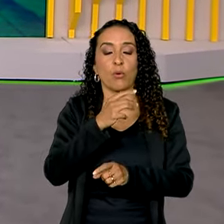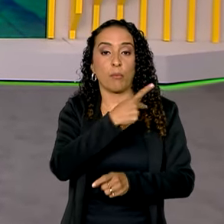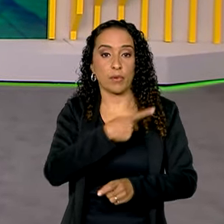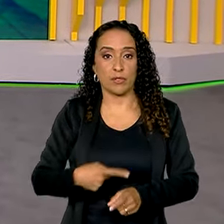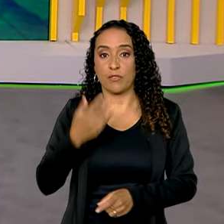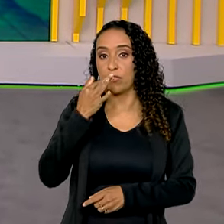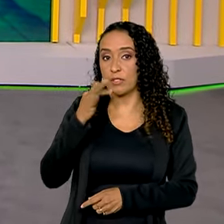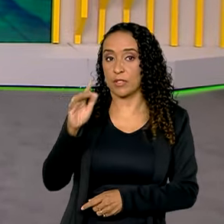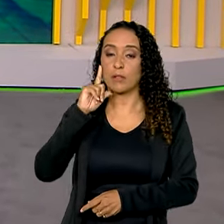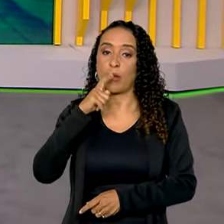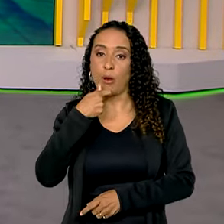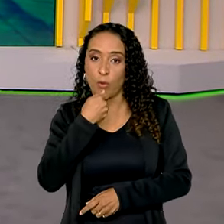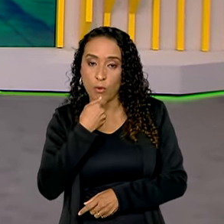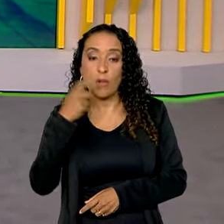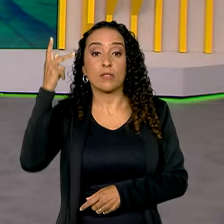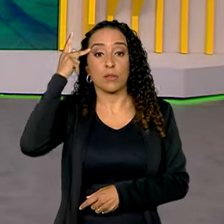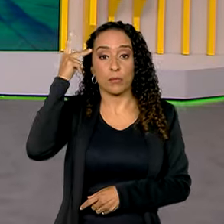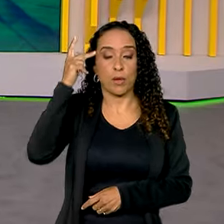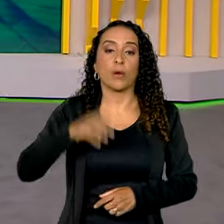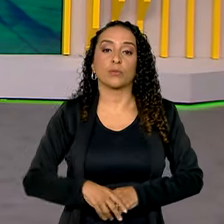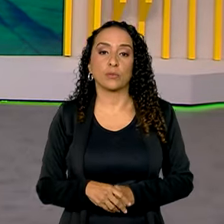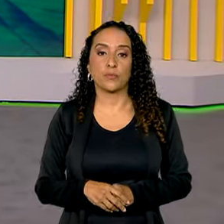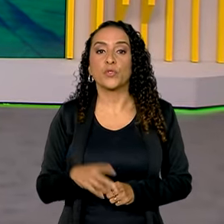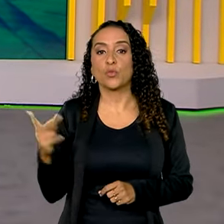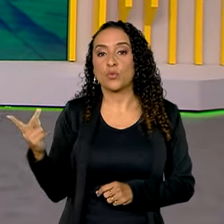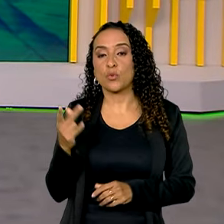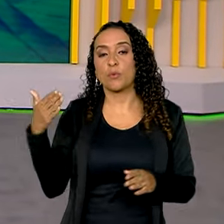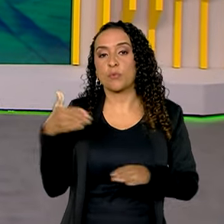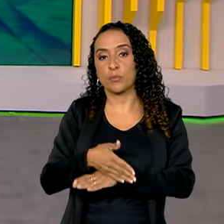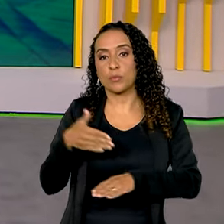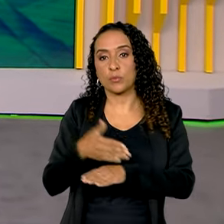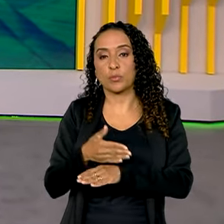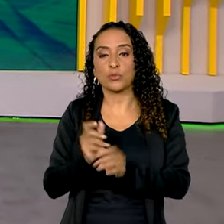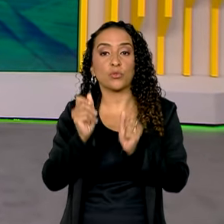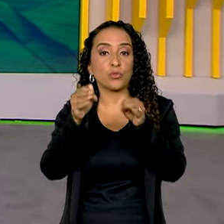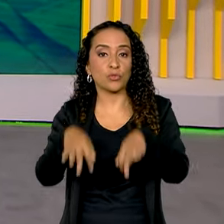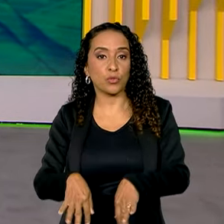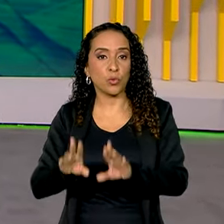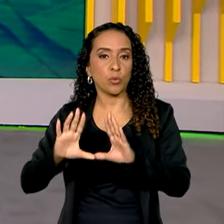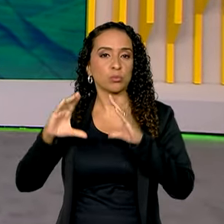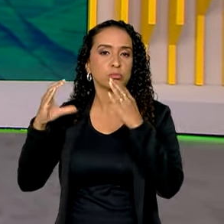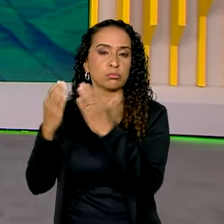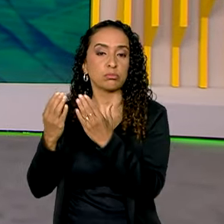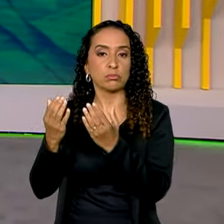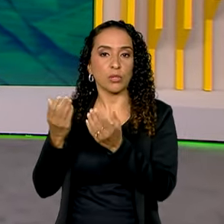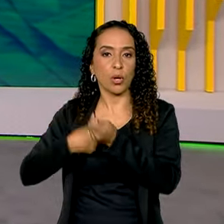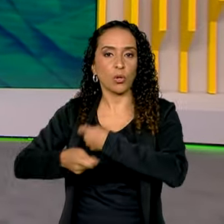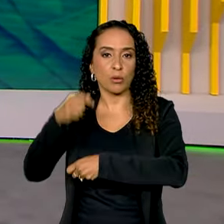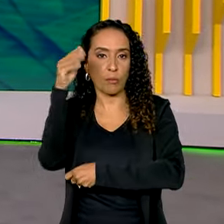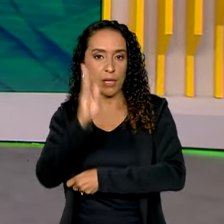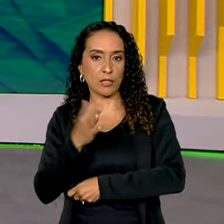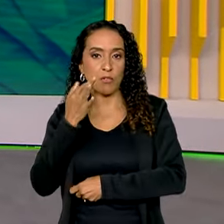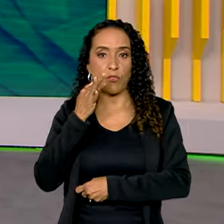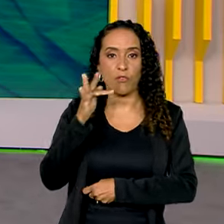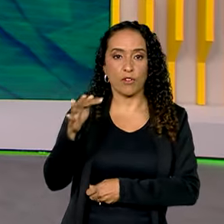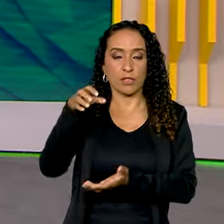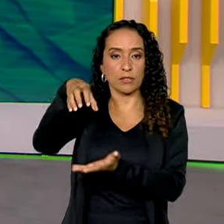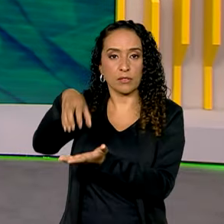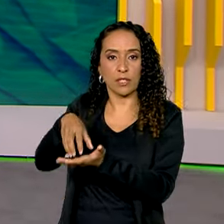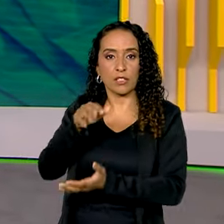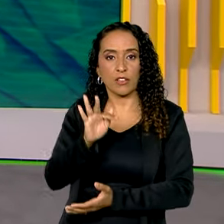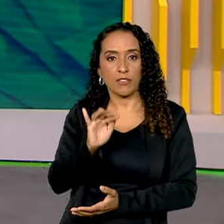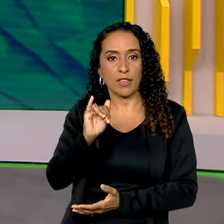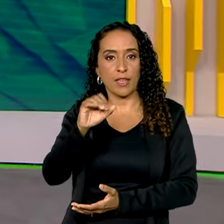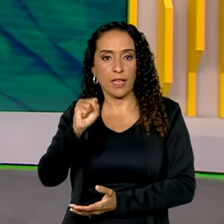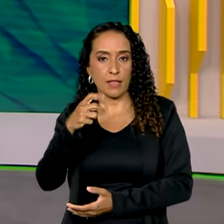francês, Emmanuel Macron, em São Paulo. Eles participaram do encerramento do Fórum Econômico Brasil-França, na sede da